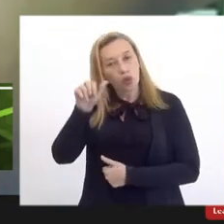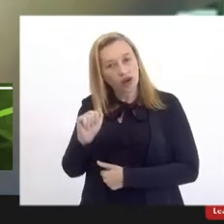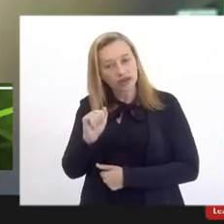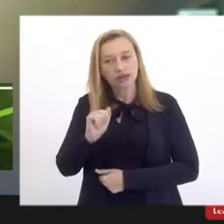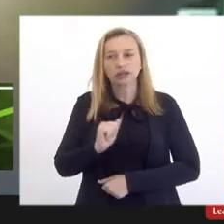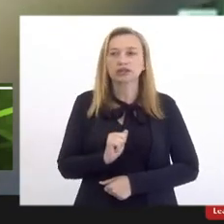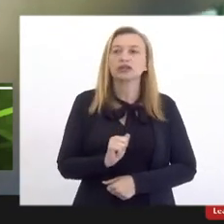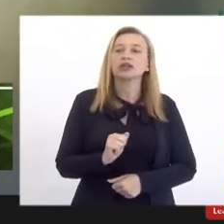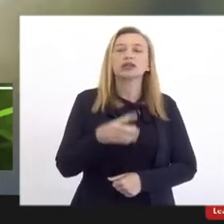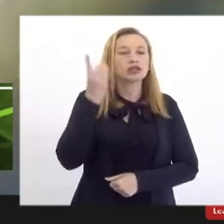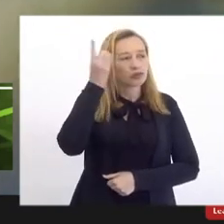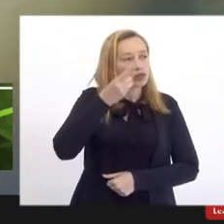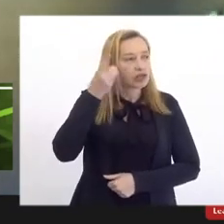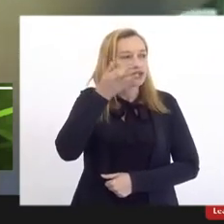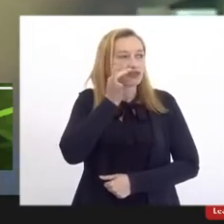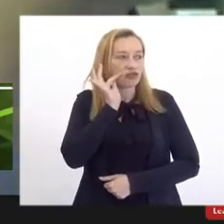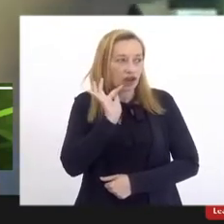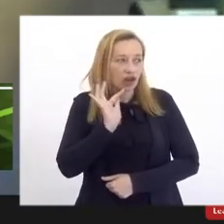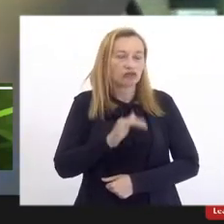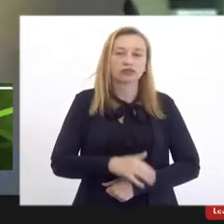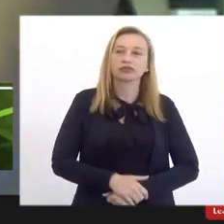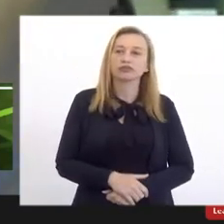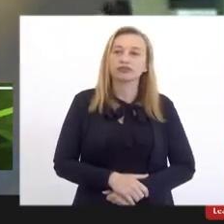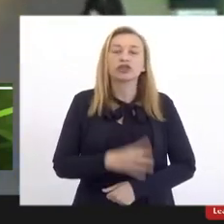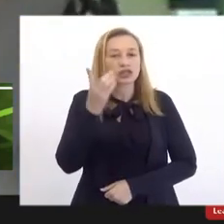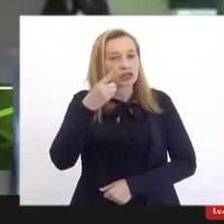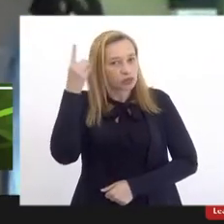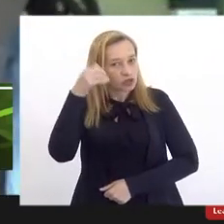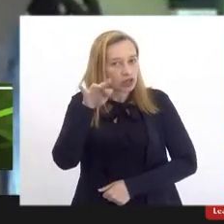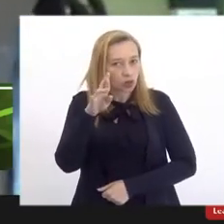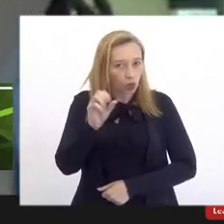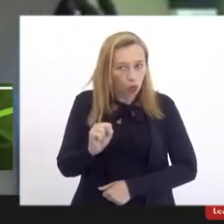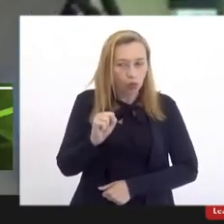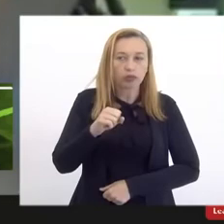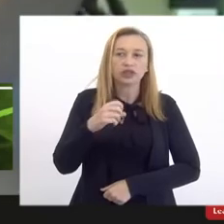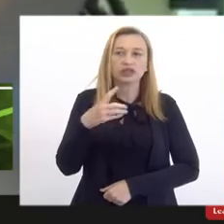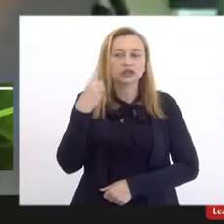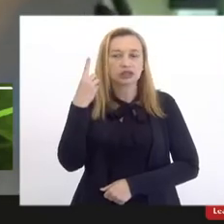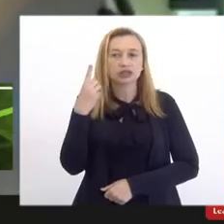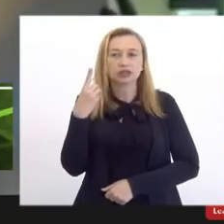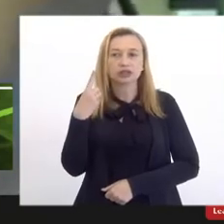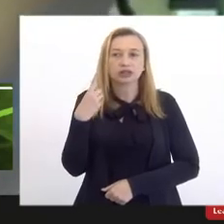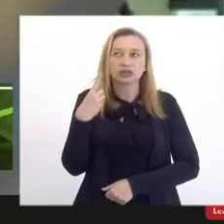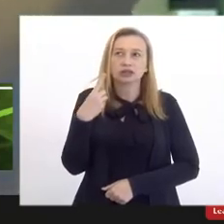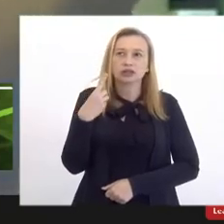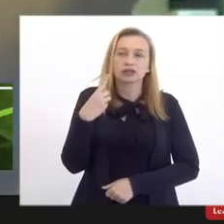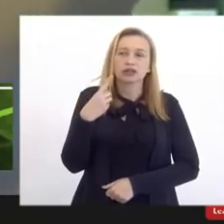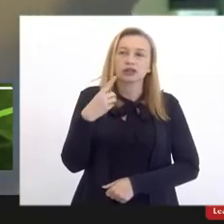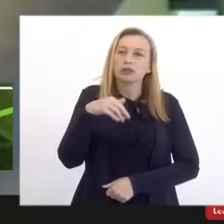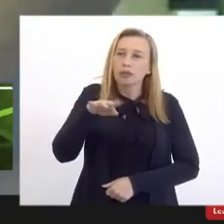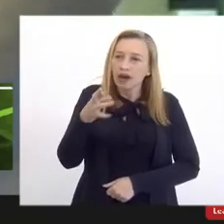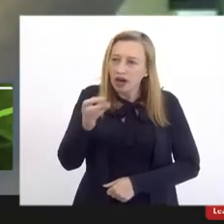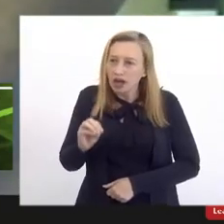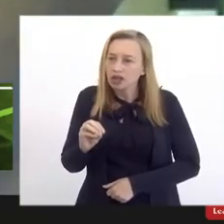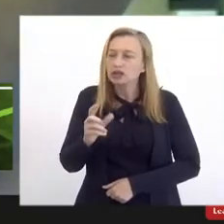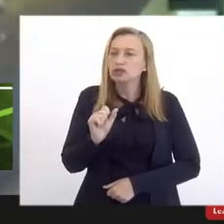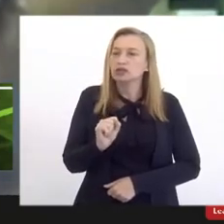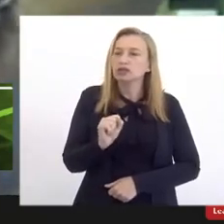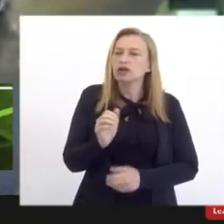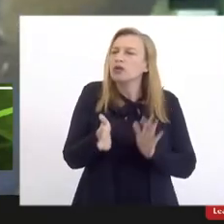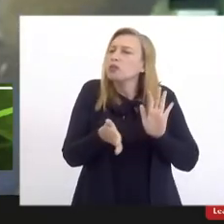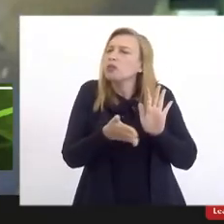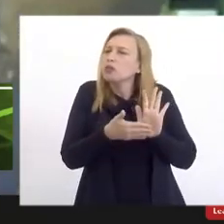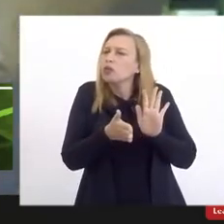deputado Flávio Serafini, pelo deputado Rubio Contempo, pelo vice-reitor Mário, a